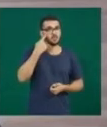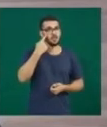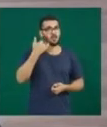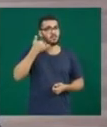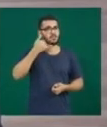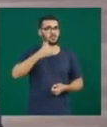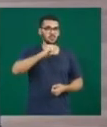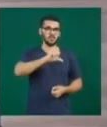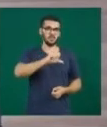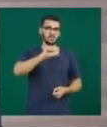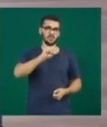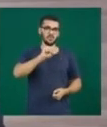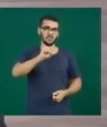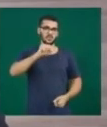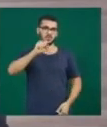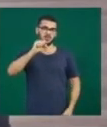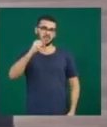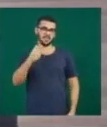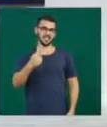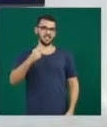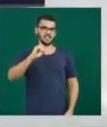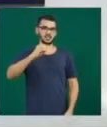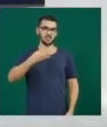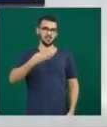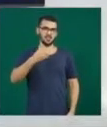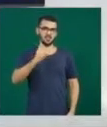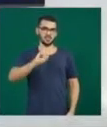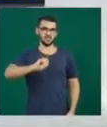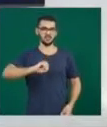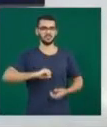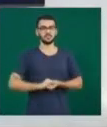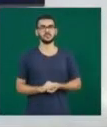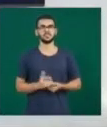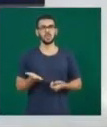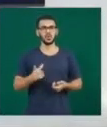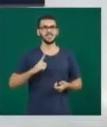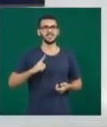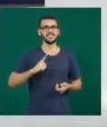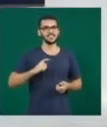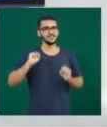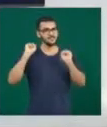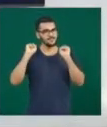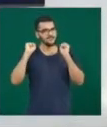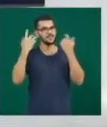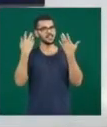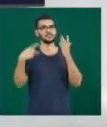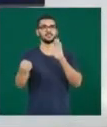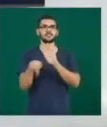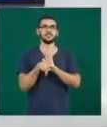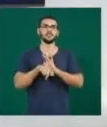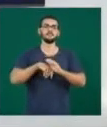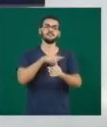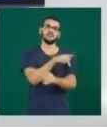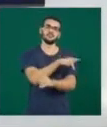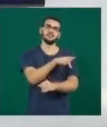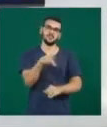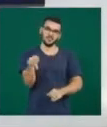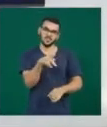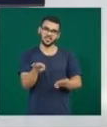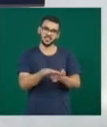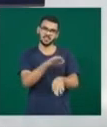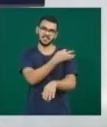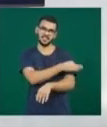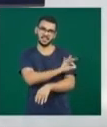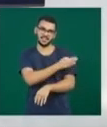-8704-80. Hoje o dia foi de festa para professores e técnicos que estão na ativa ou